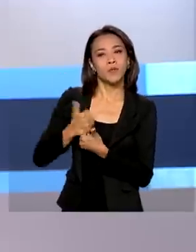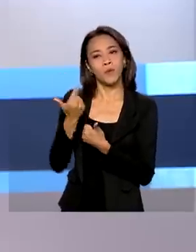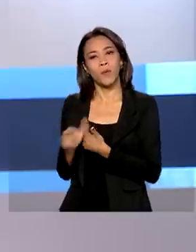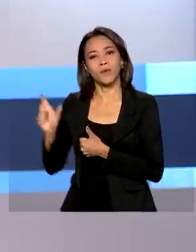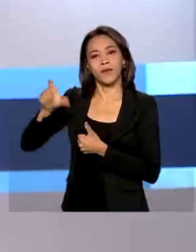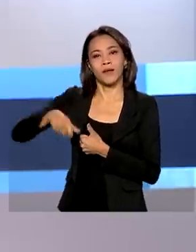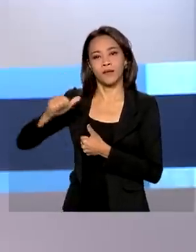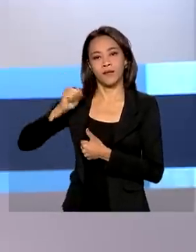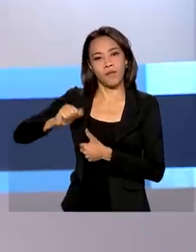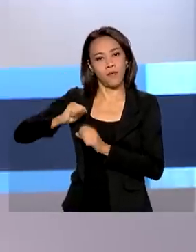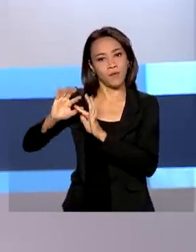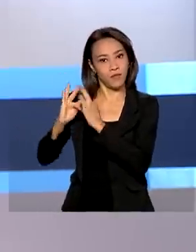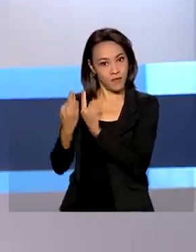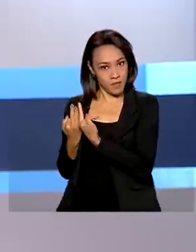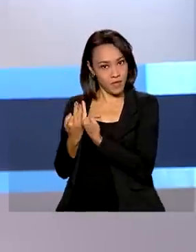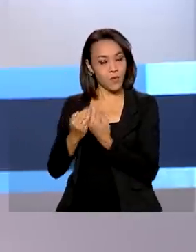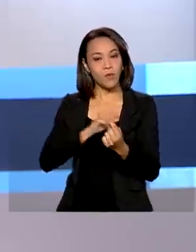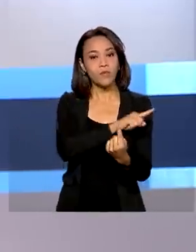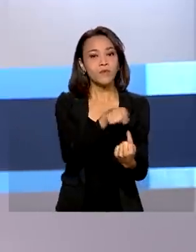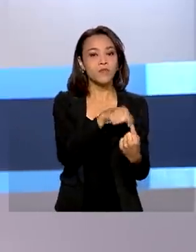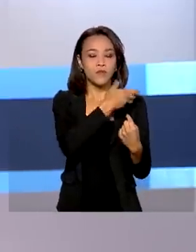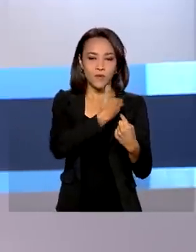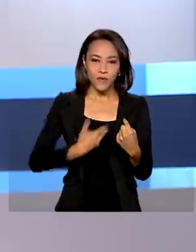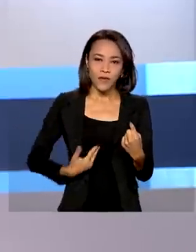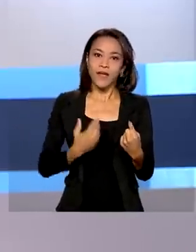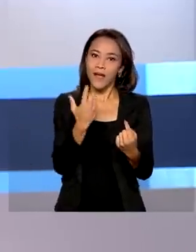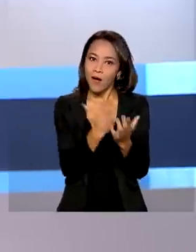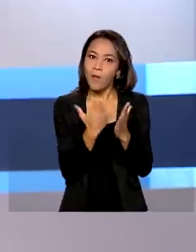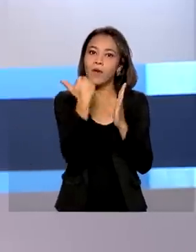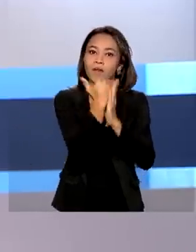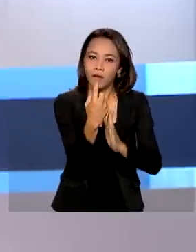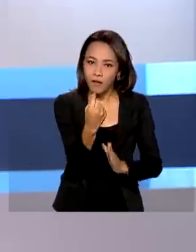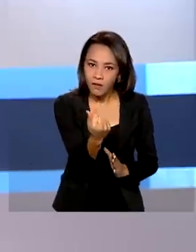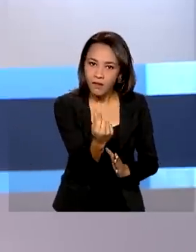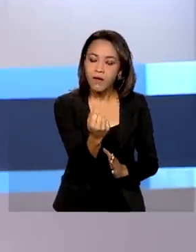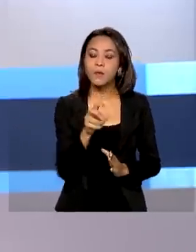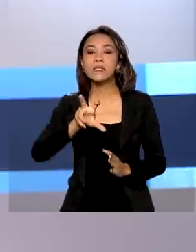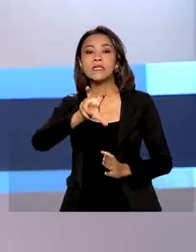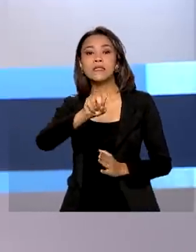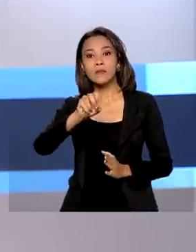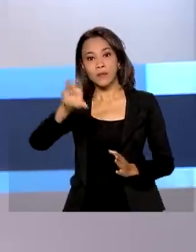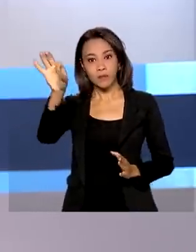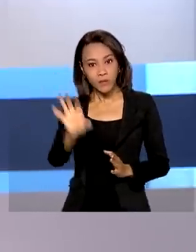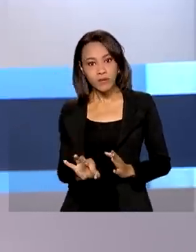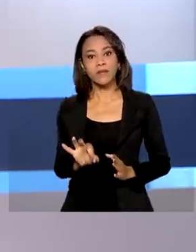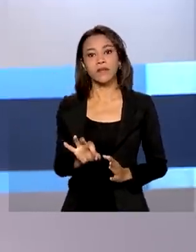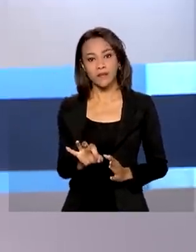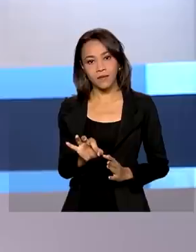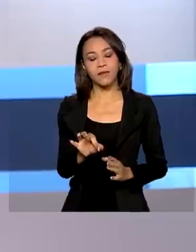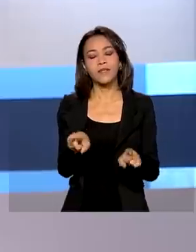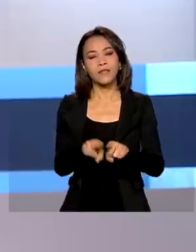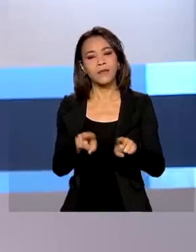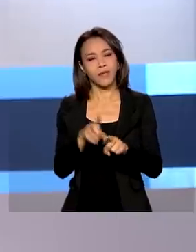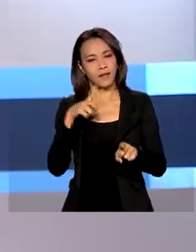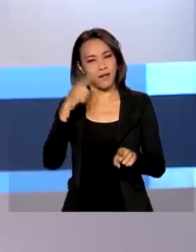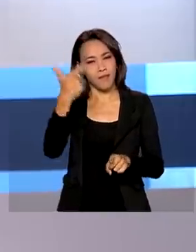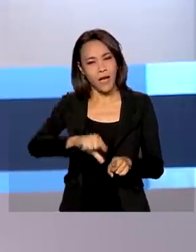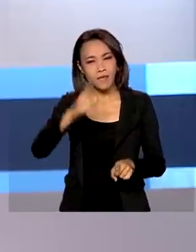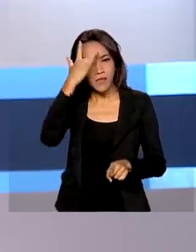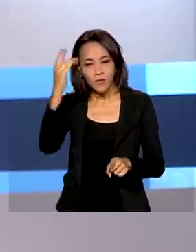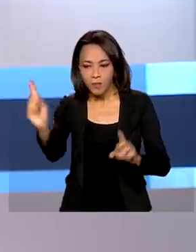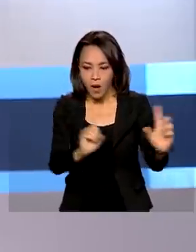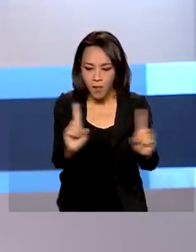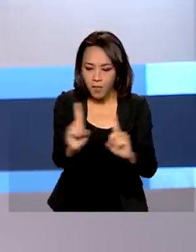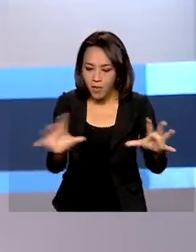expectativa do governo federal é aumentar o atual valor do benefício em 50% e incluir mais brasileiros no